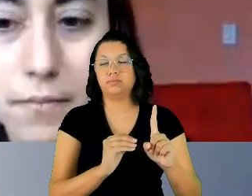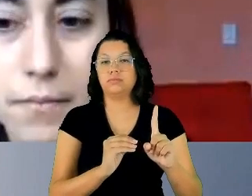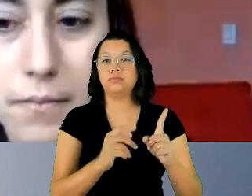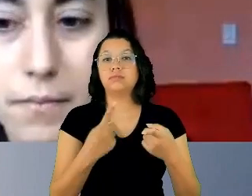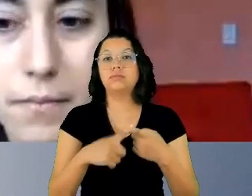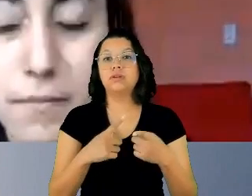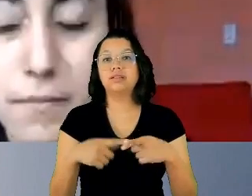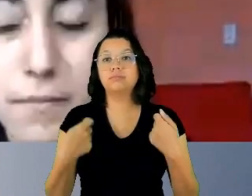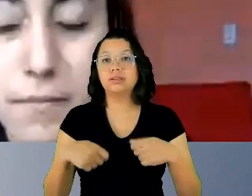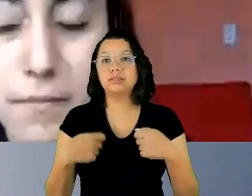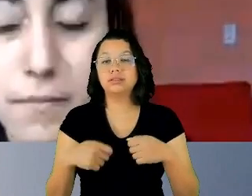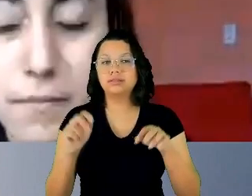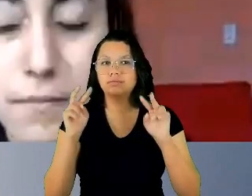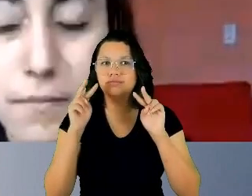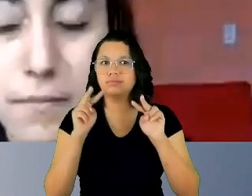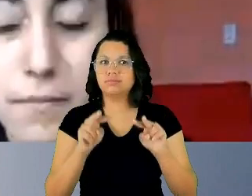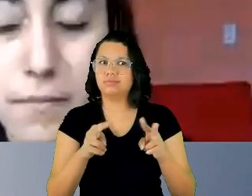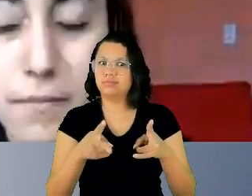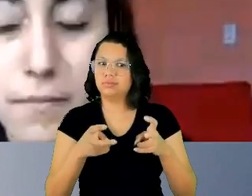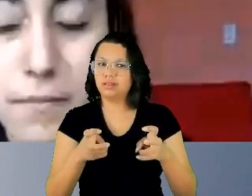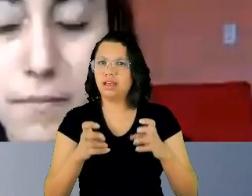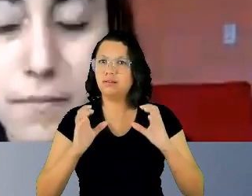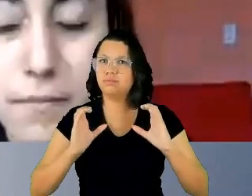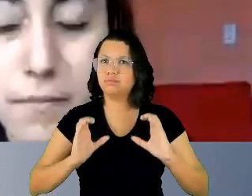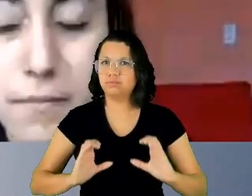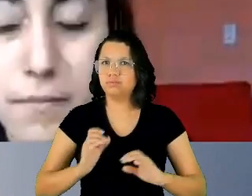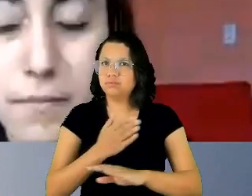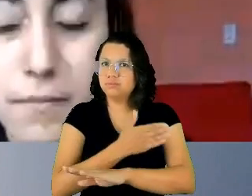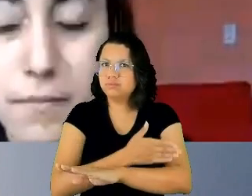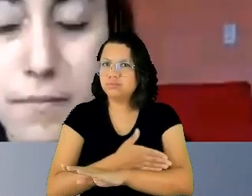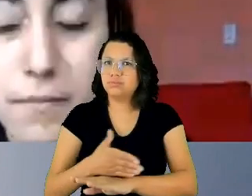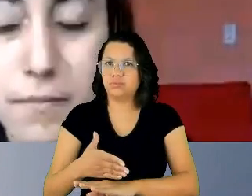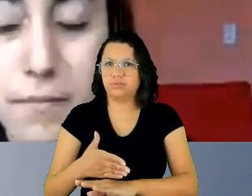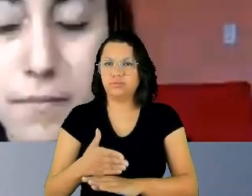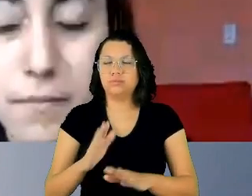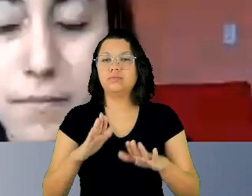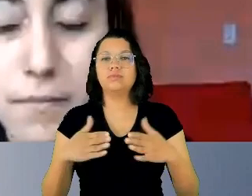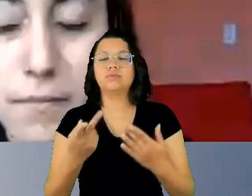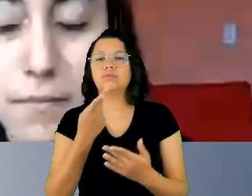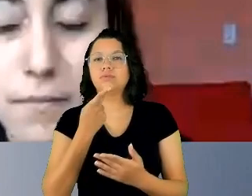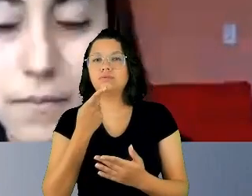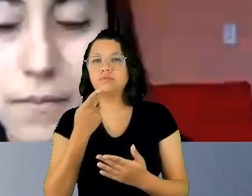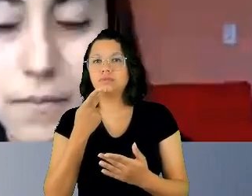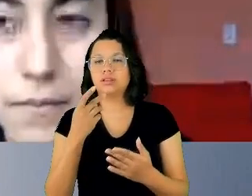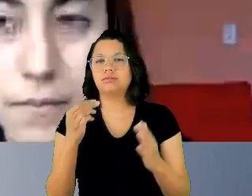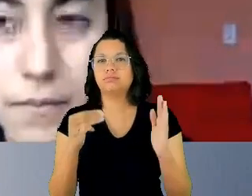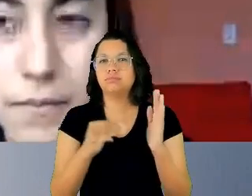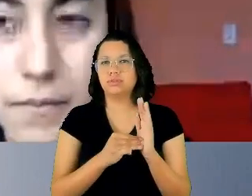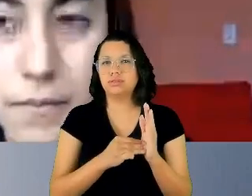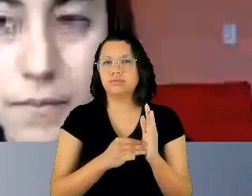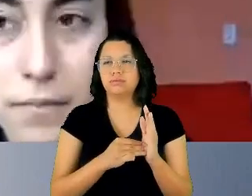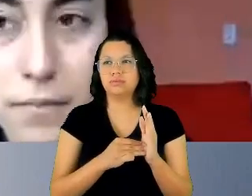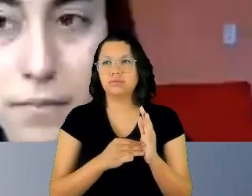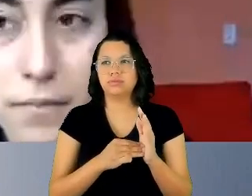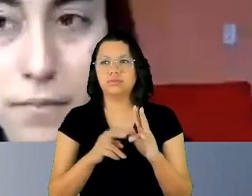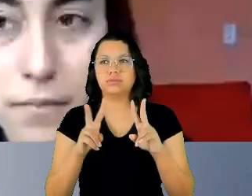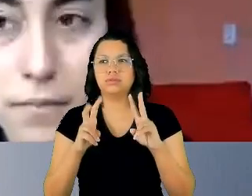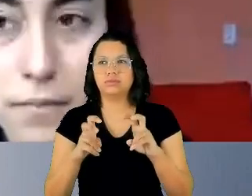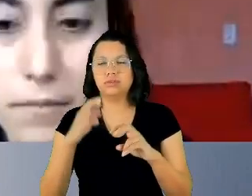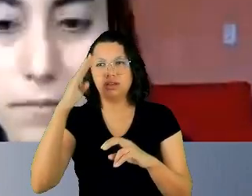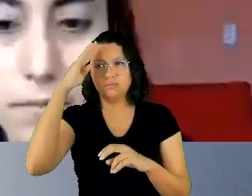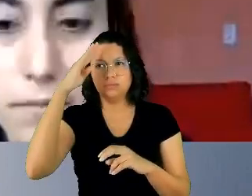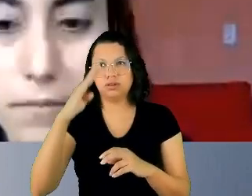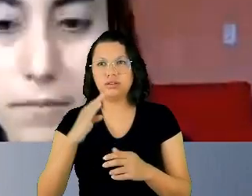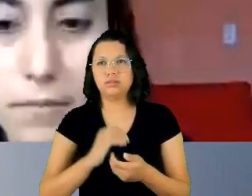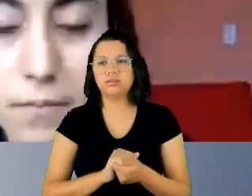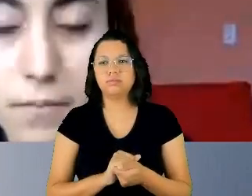posturas. Quando eu falo com ambas calmas, no meu sentido, um dos pontos principais que eu tenho explicado e que